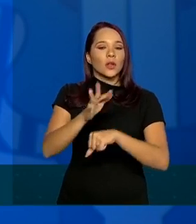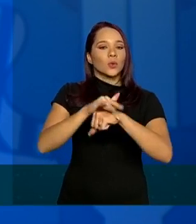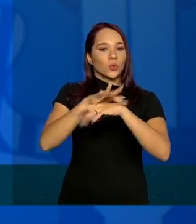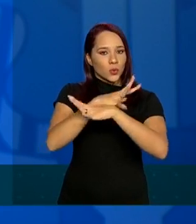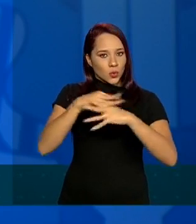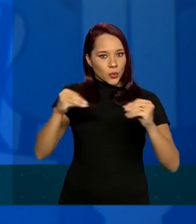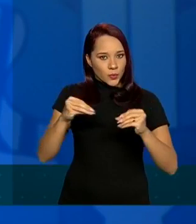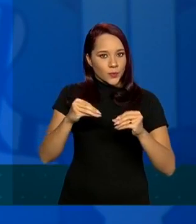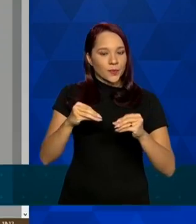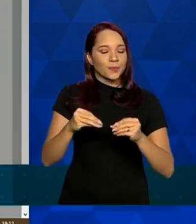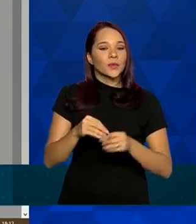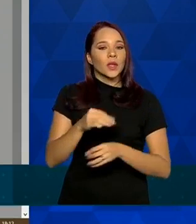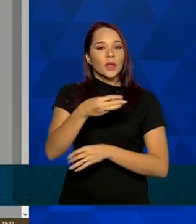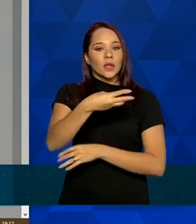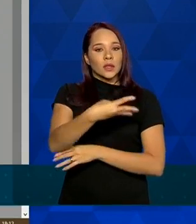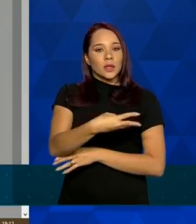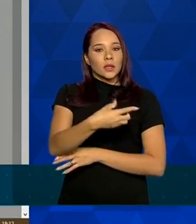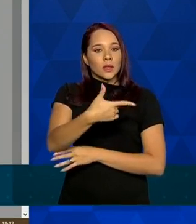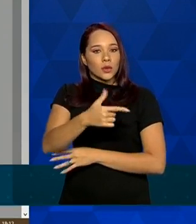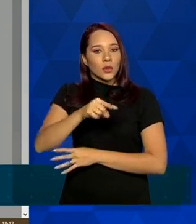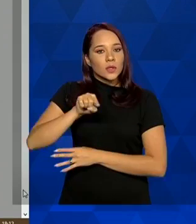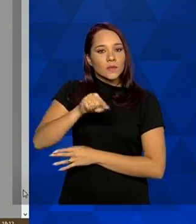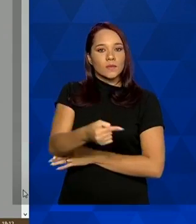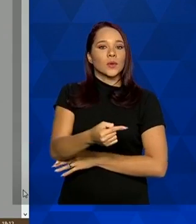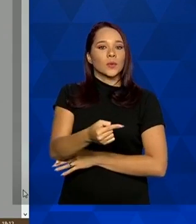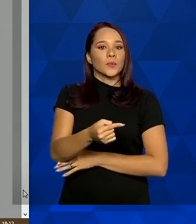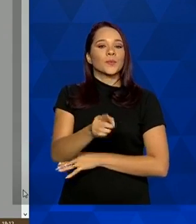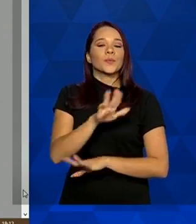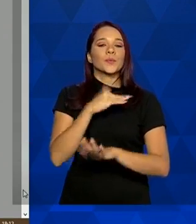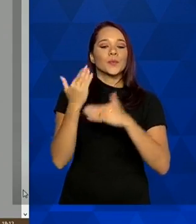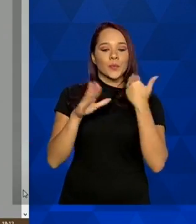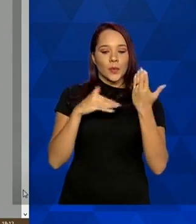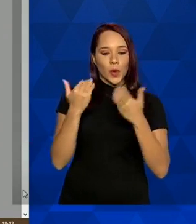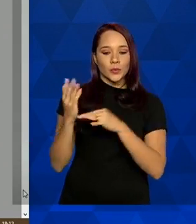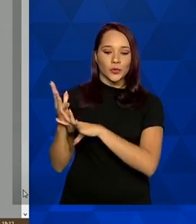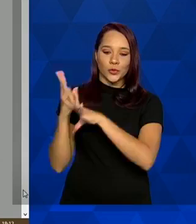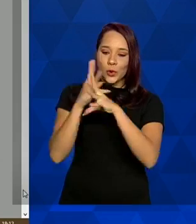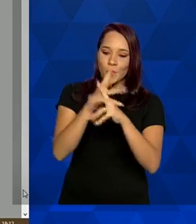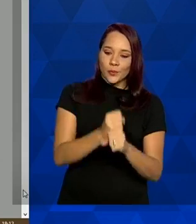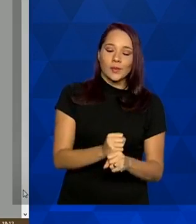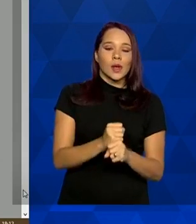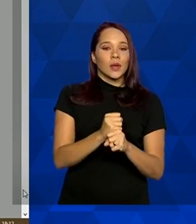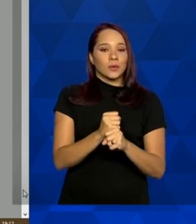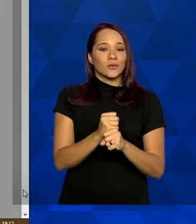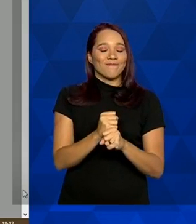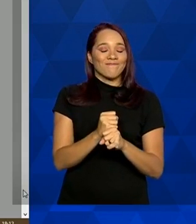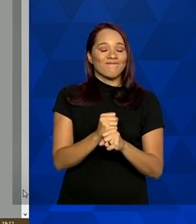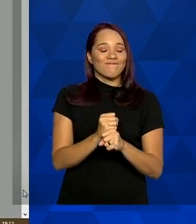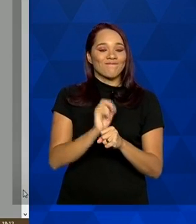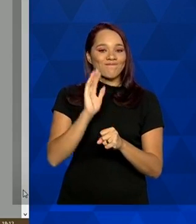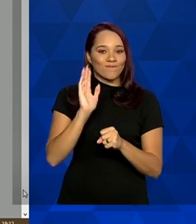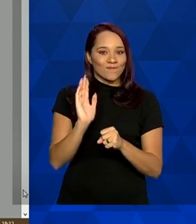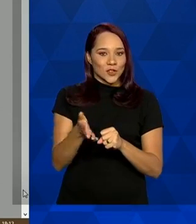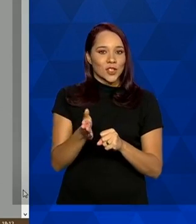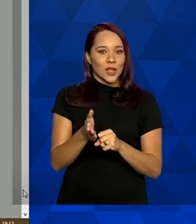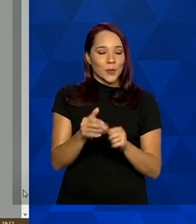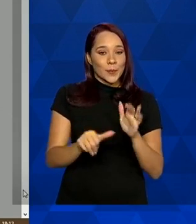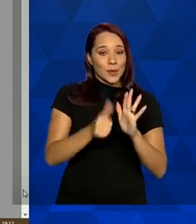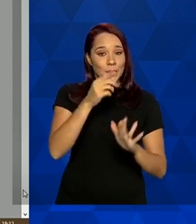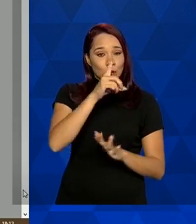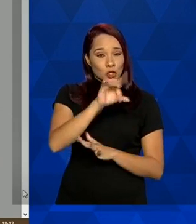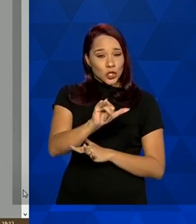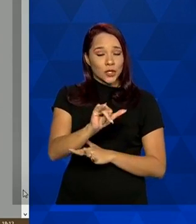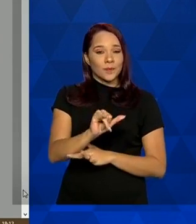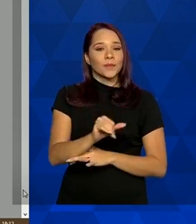recuperados, 32.548 óbitos acumulados desde o primeiro dia da epidemia,